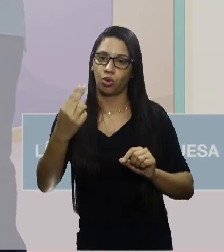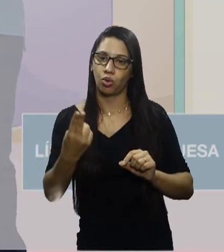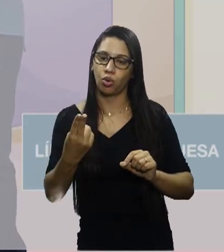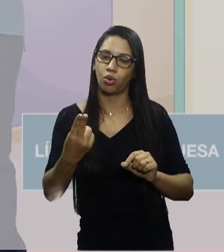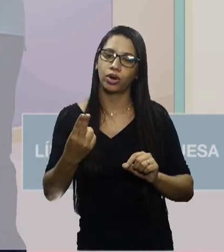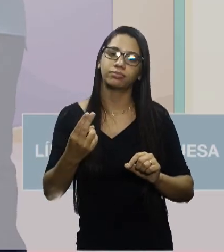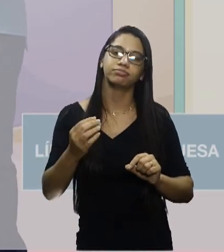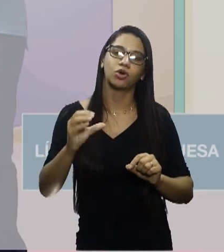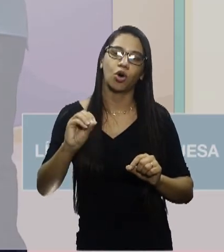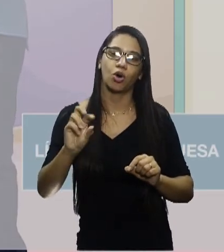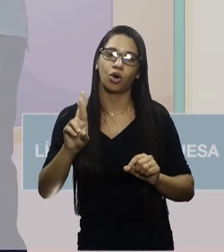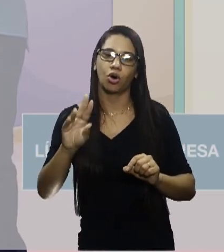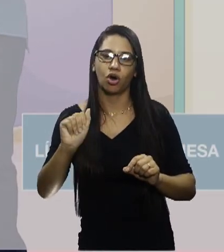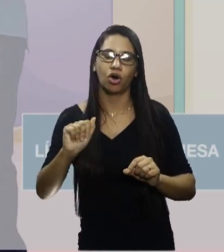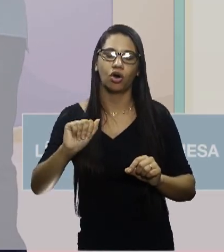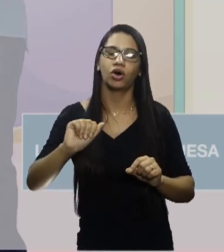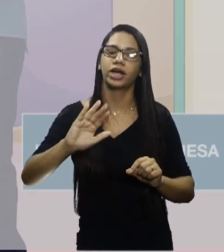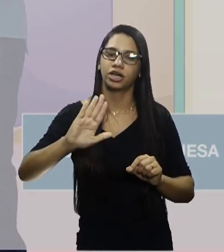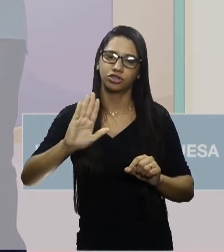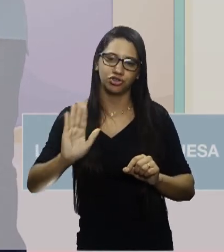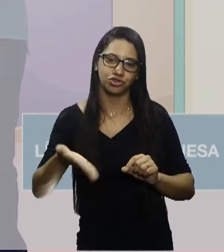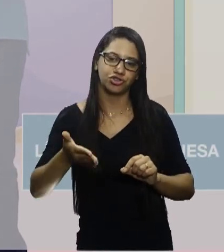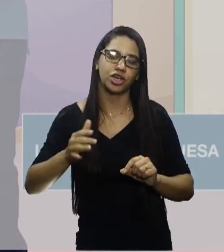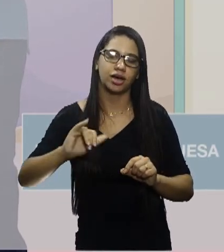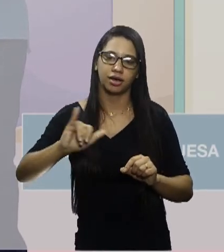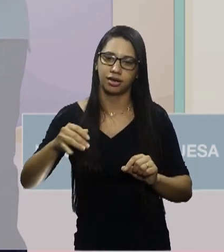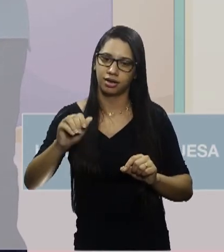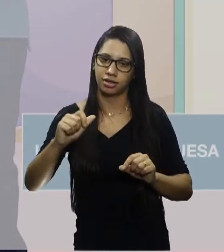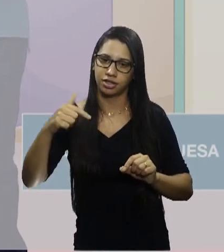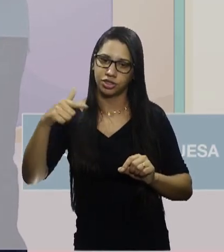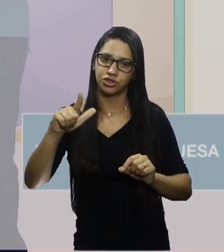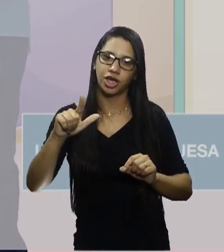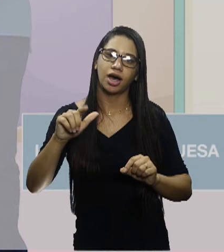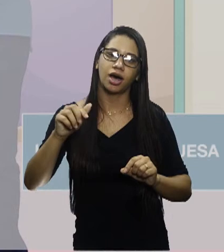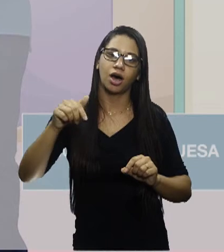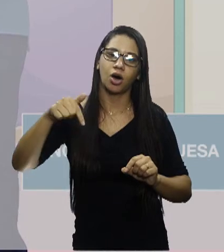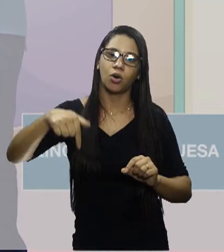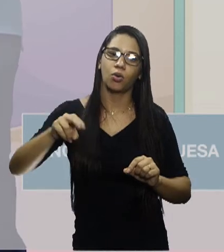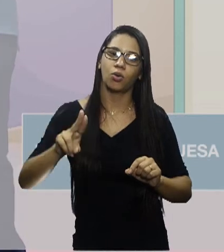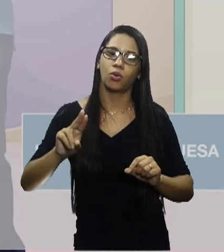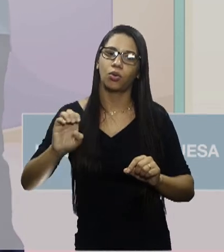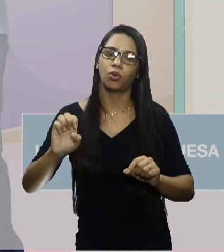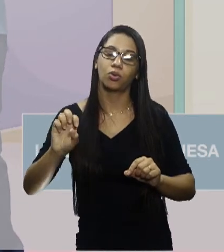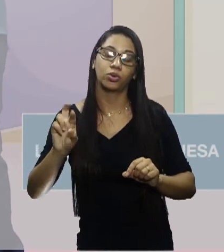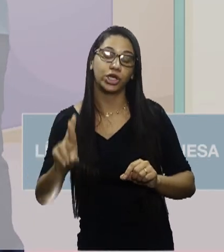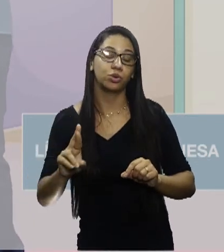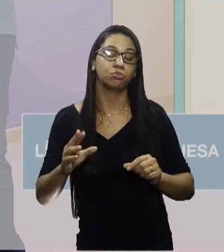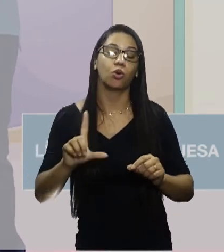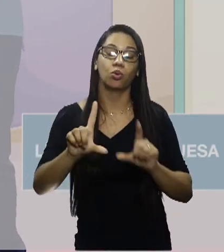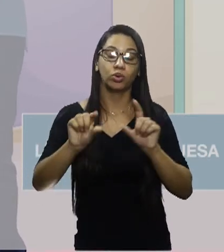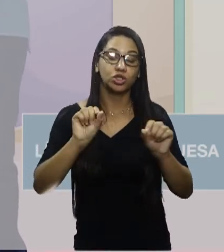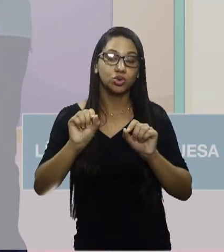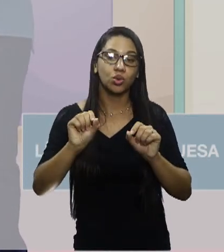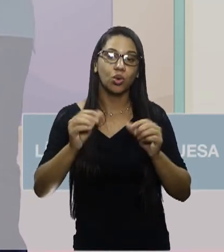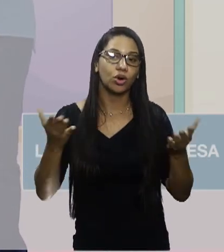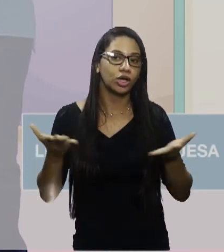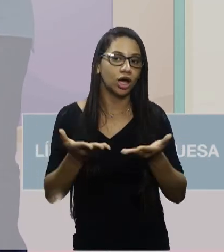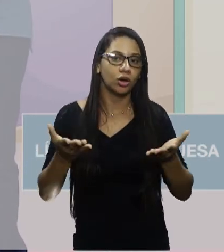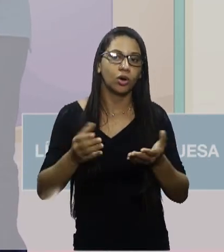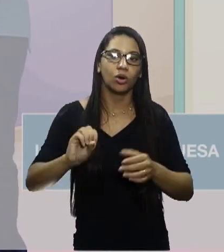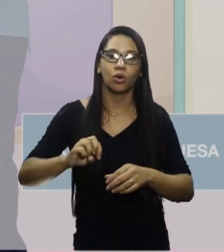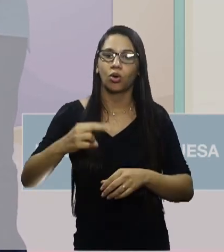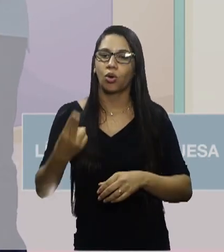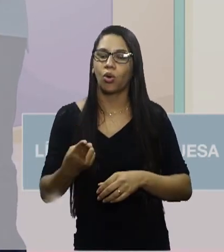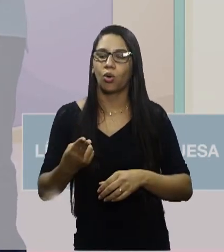ou, ora, já, já, que, ou que. Então, ou eu escolho agora, ou fico sem